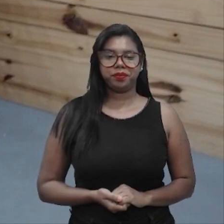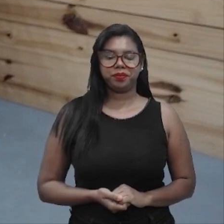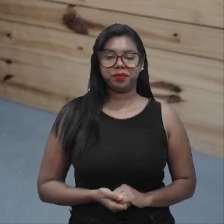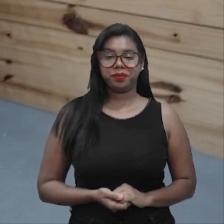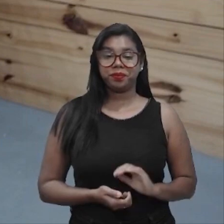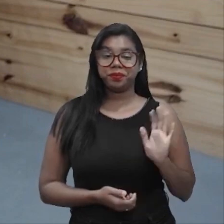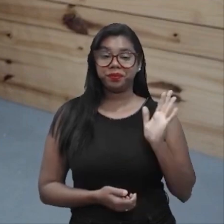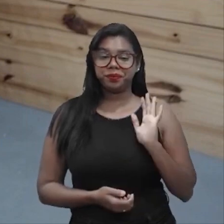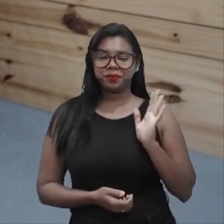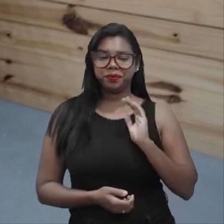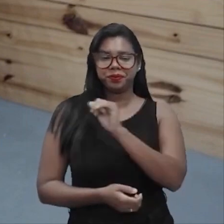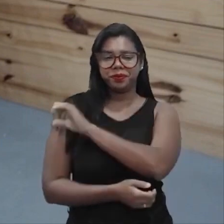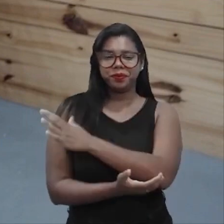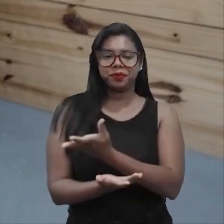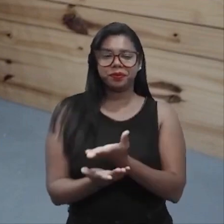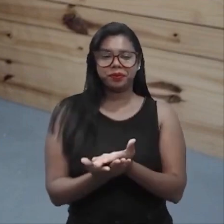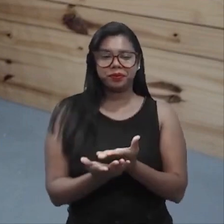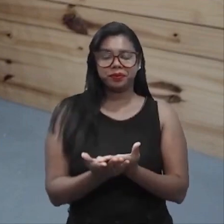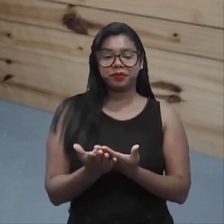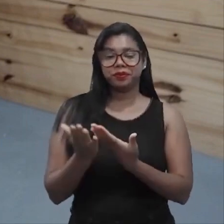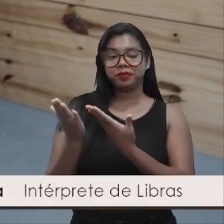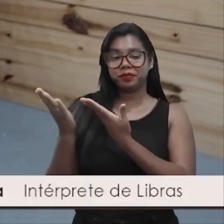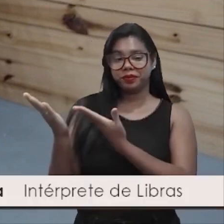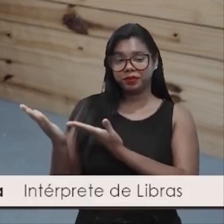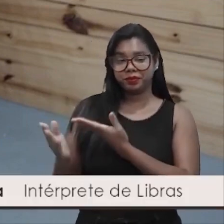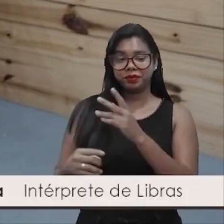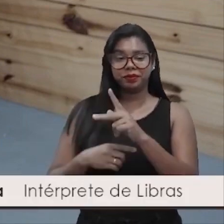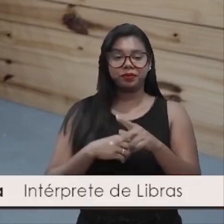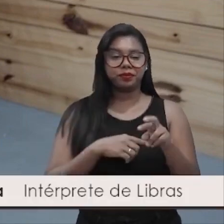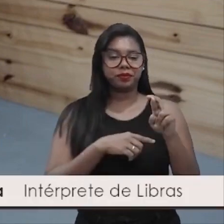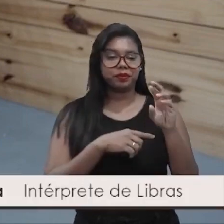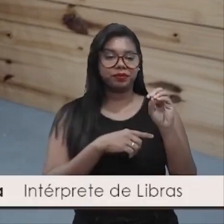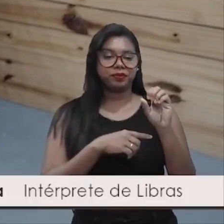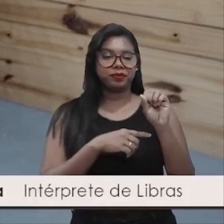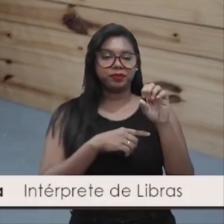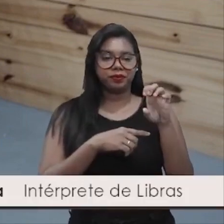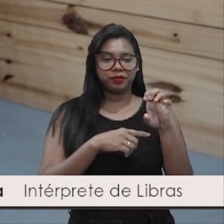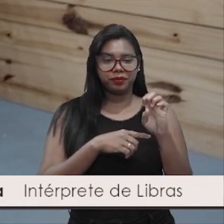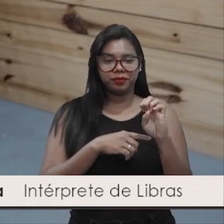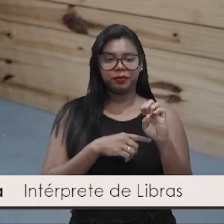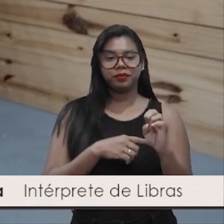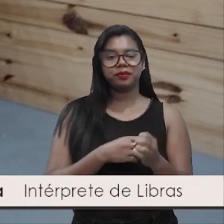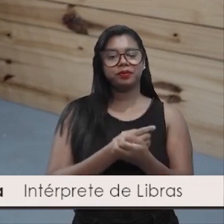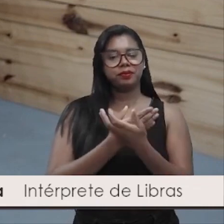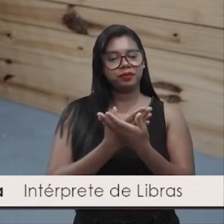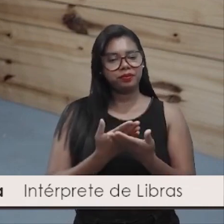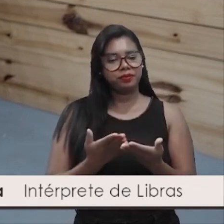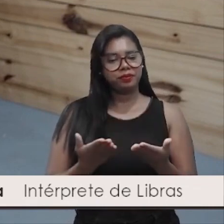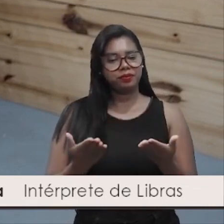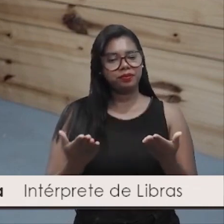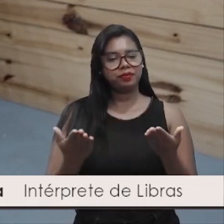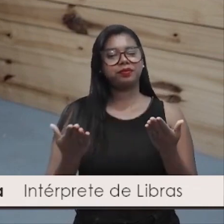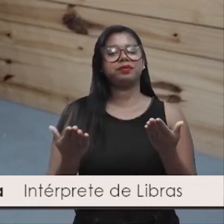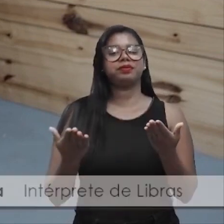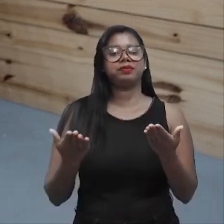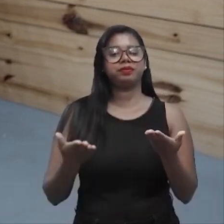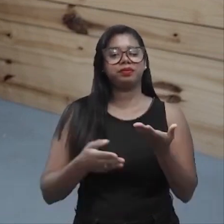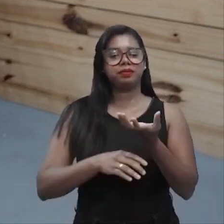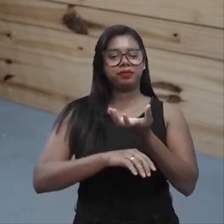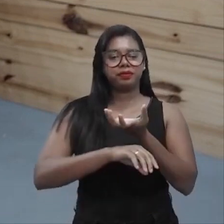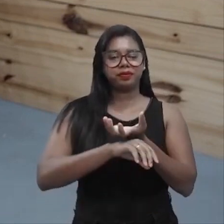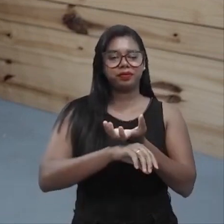Olá estudante, meu nome é Rosi Sheila, sou a professora que está com vocês nessa